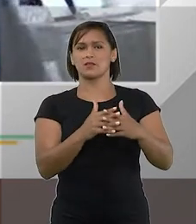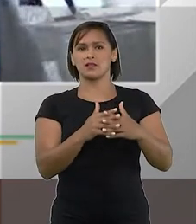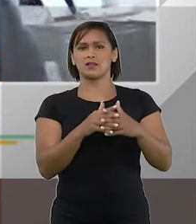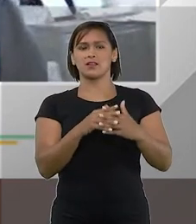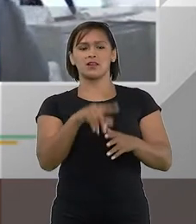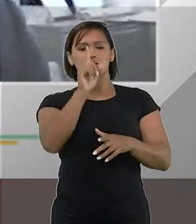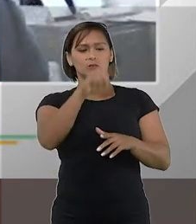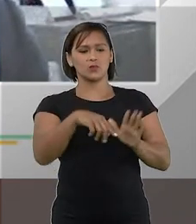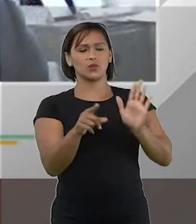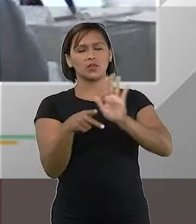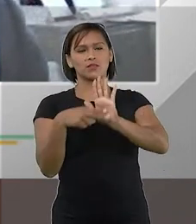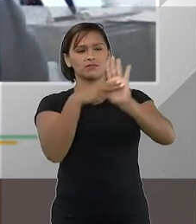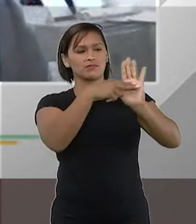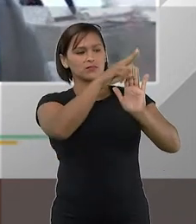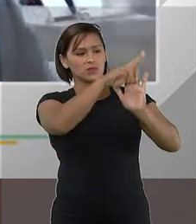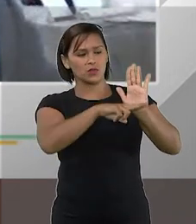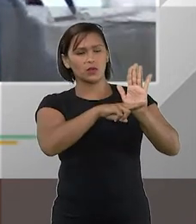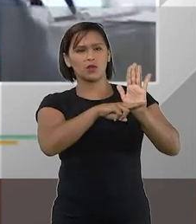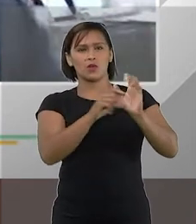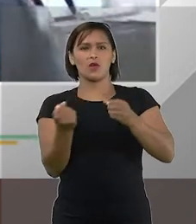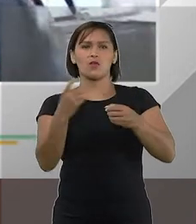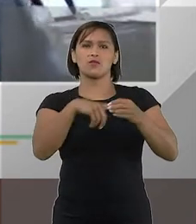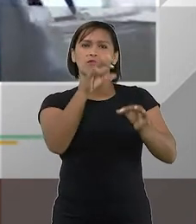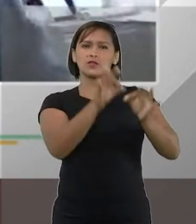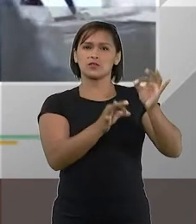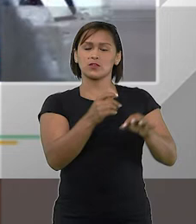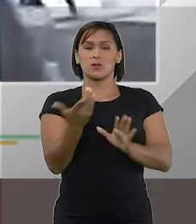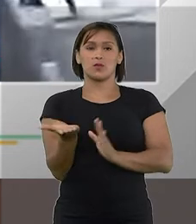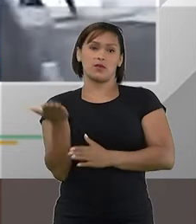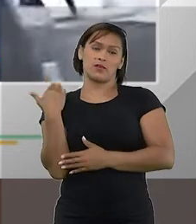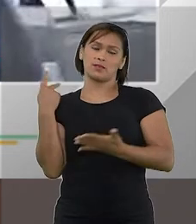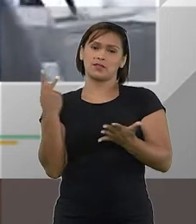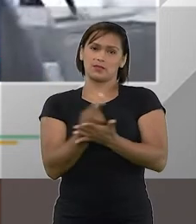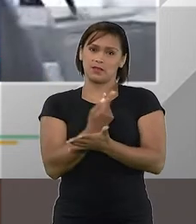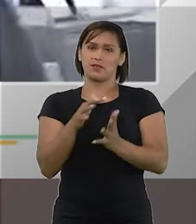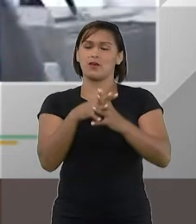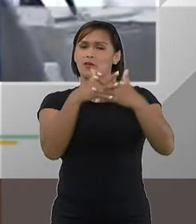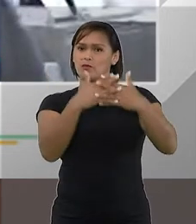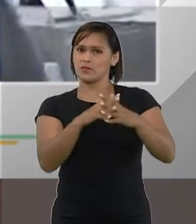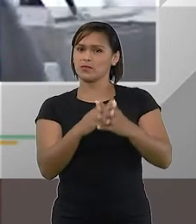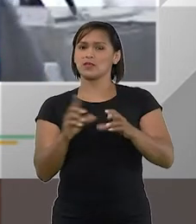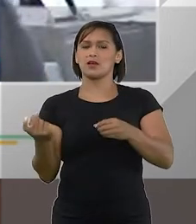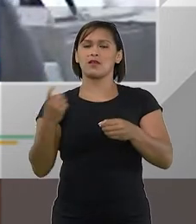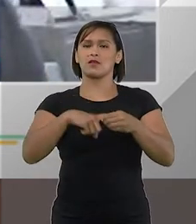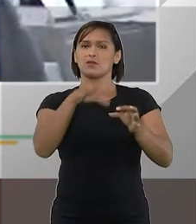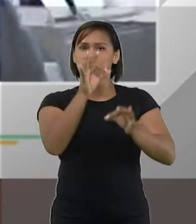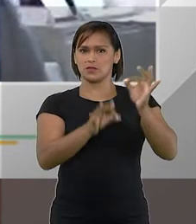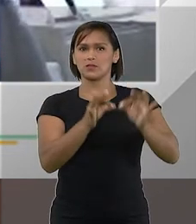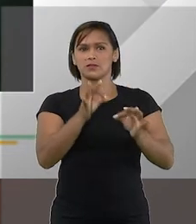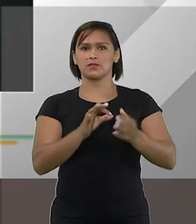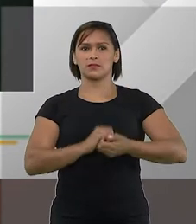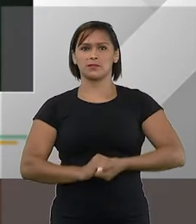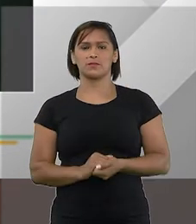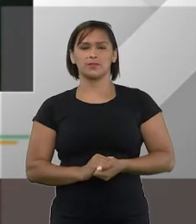por essa sua condição como seriam atrapalhados se ela estivesse em recuperação judicial. Outra